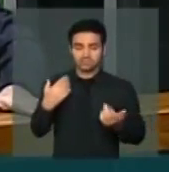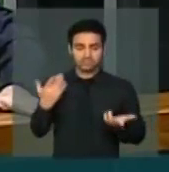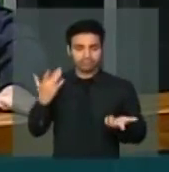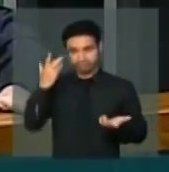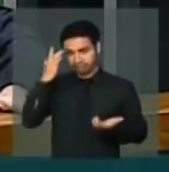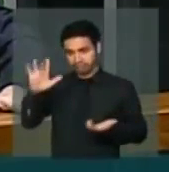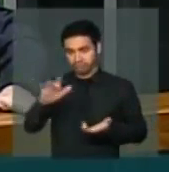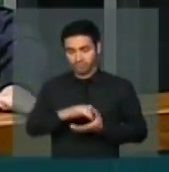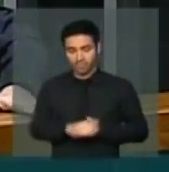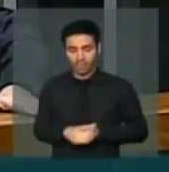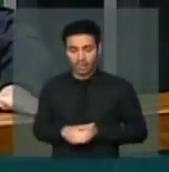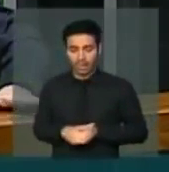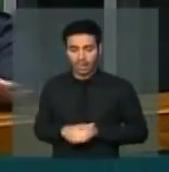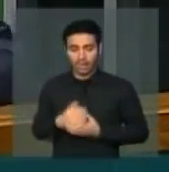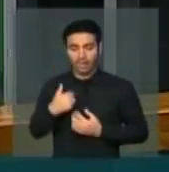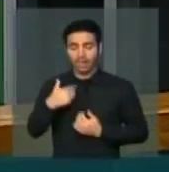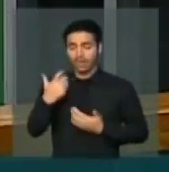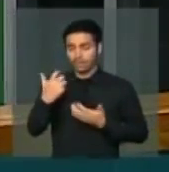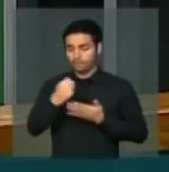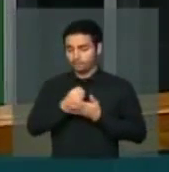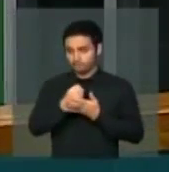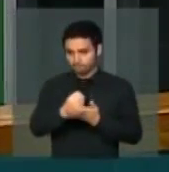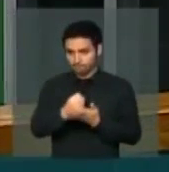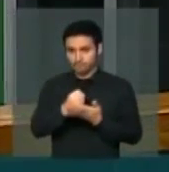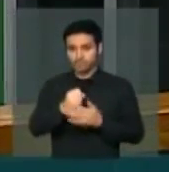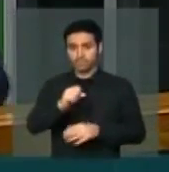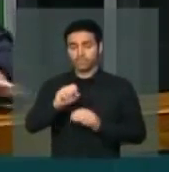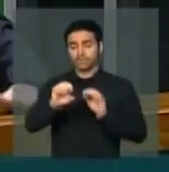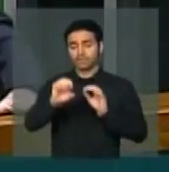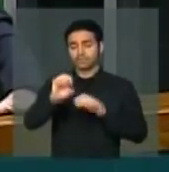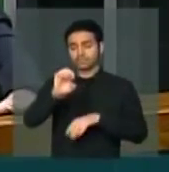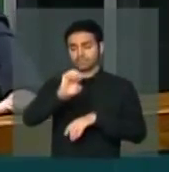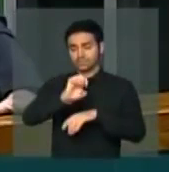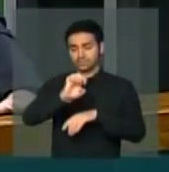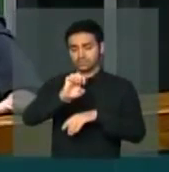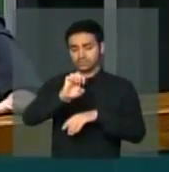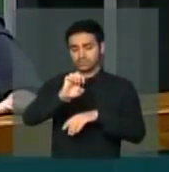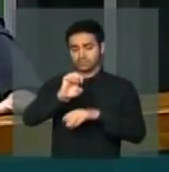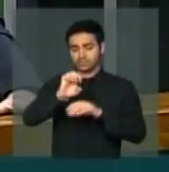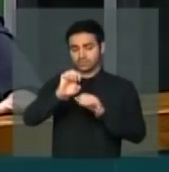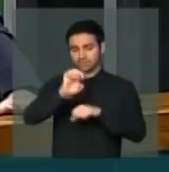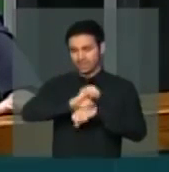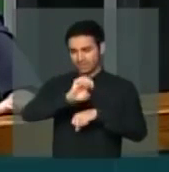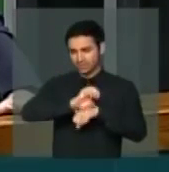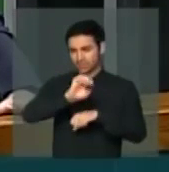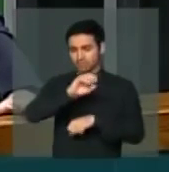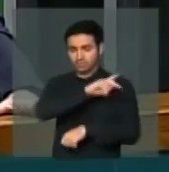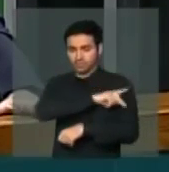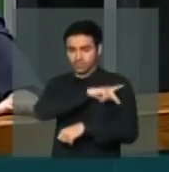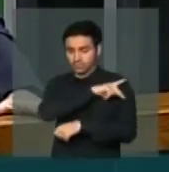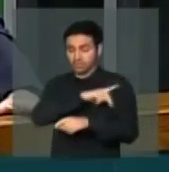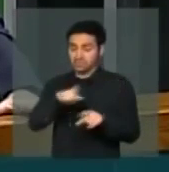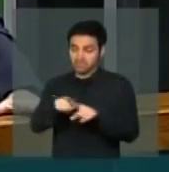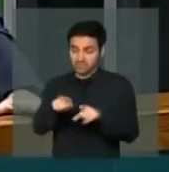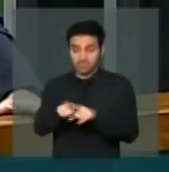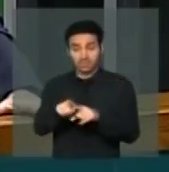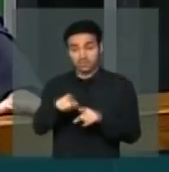Eu quero me solidarizar com os servidores do Estado do Piauí e preveni-los.